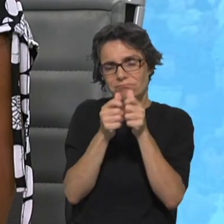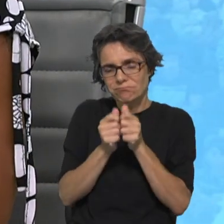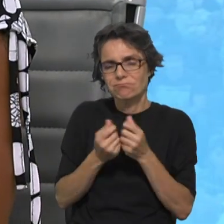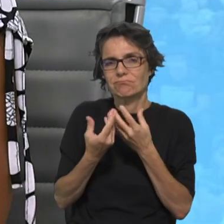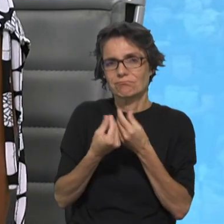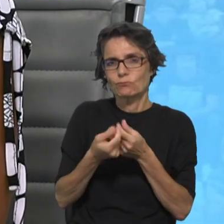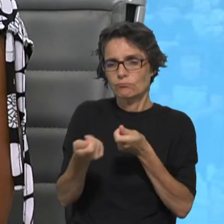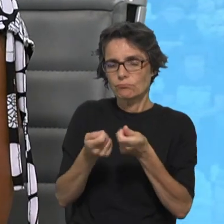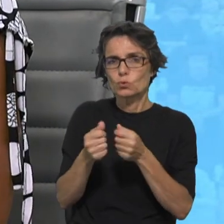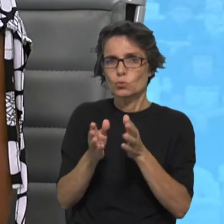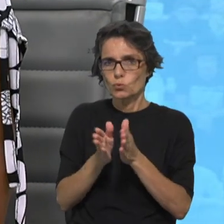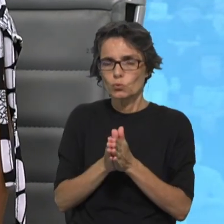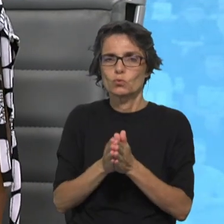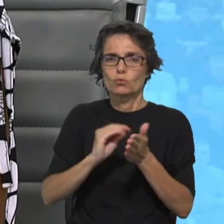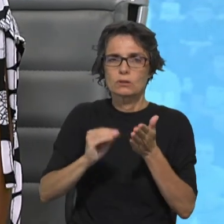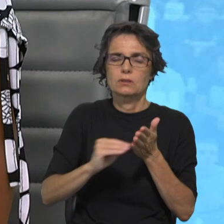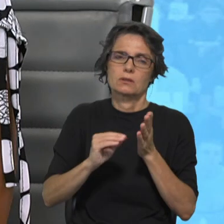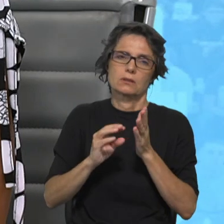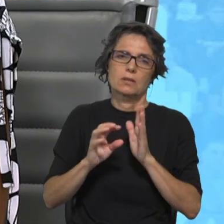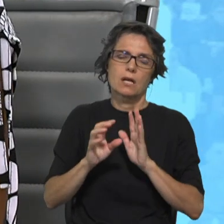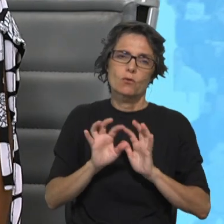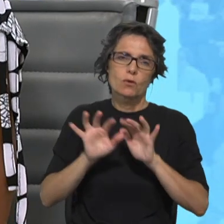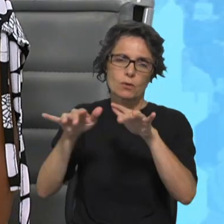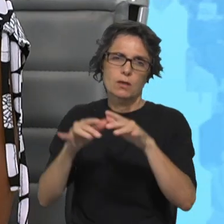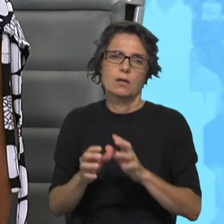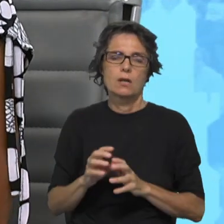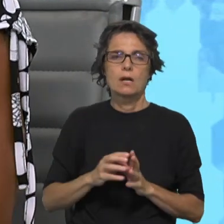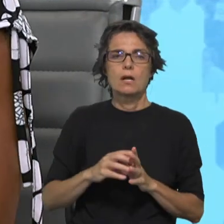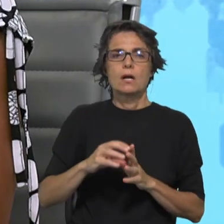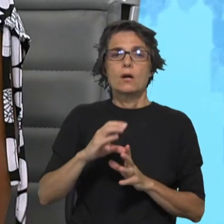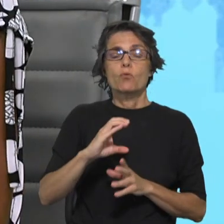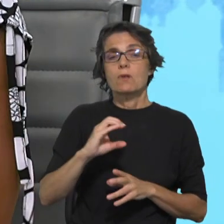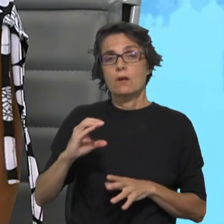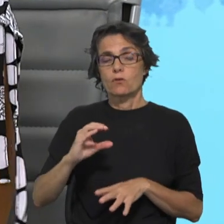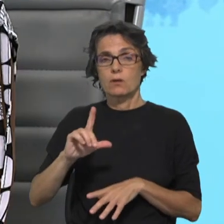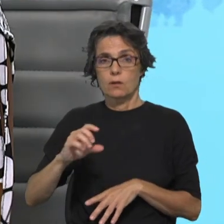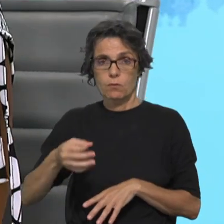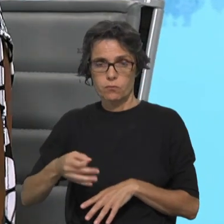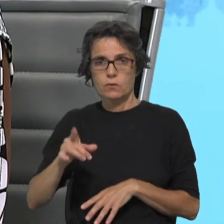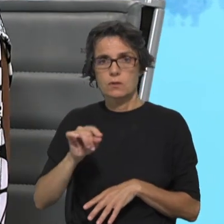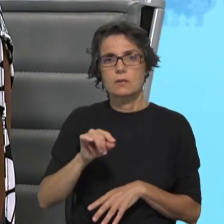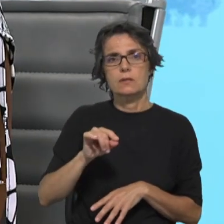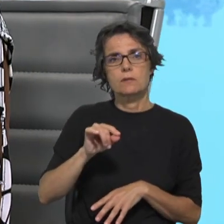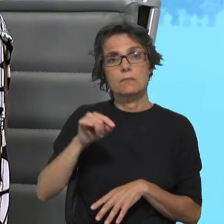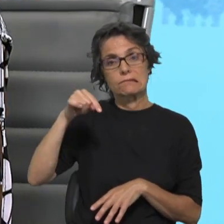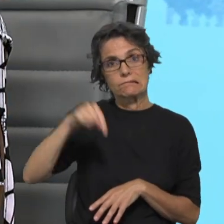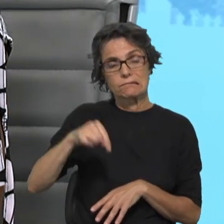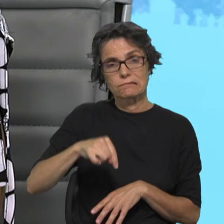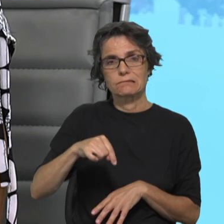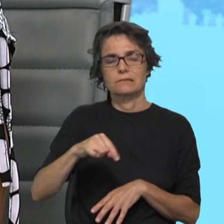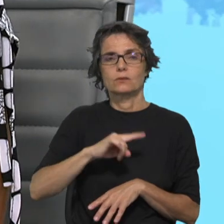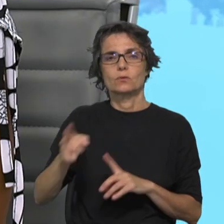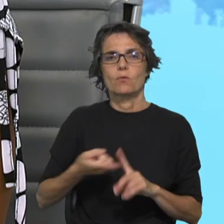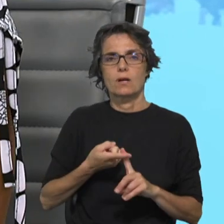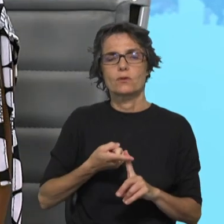de Migrações, paróquias, comunidades católicas de língua portuguesa, e este ano a peregrinação vai ter a presidência do Dom